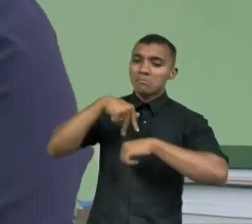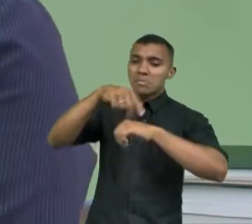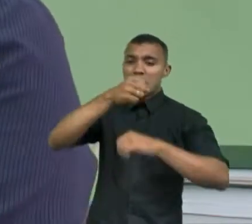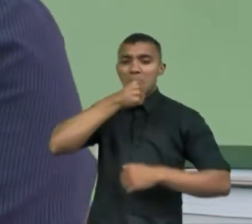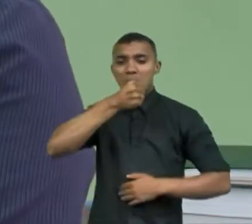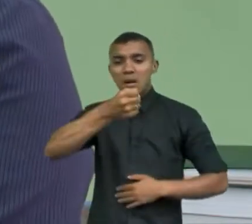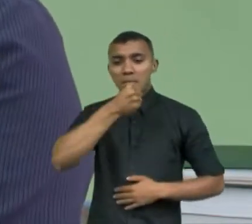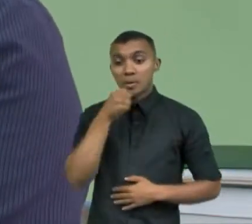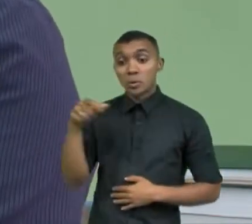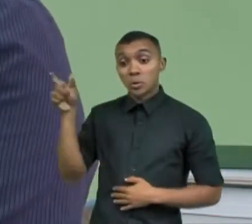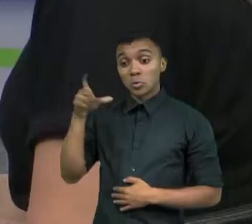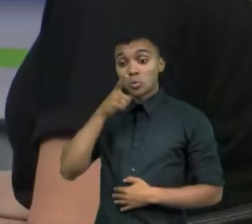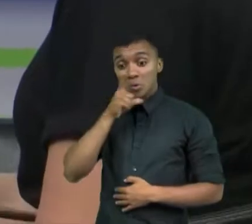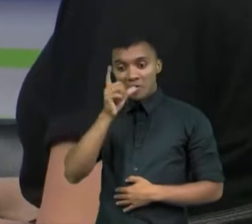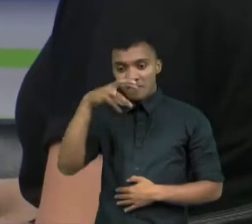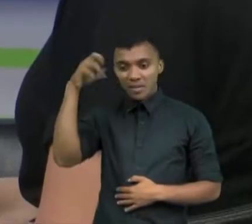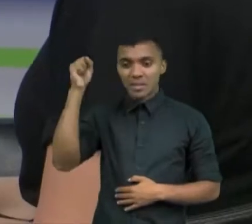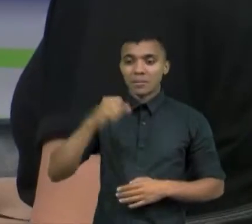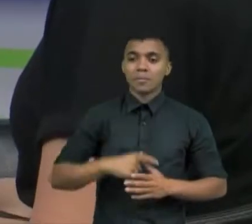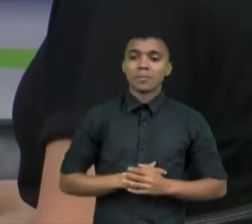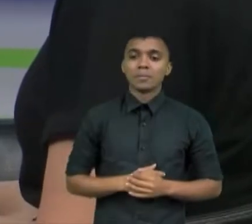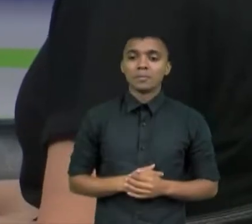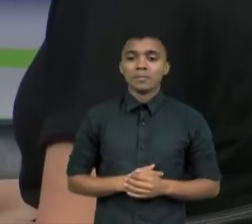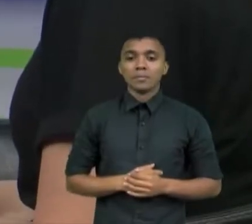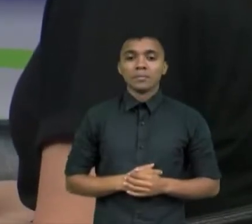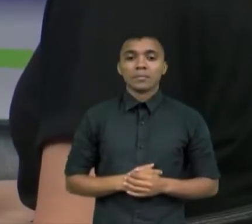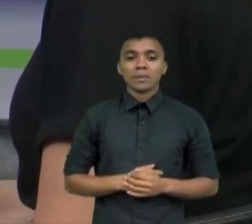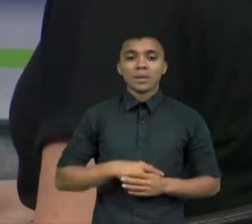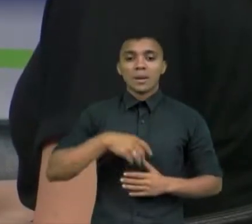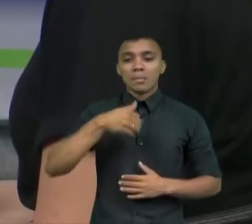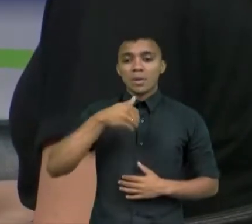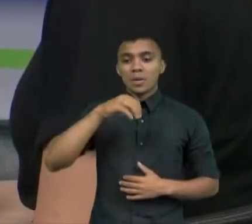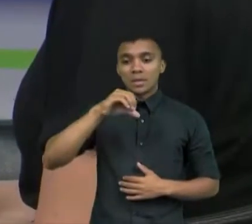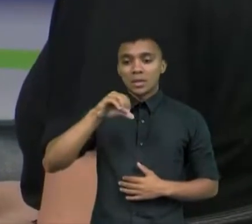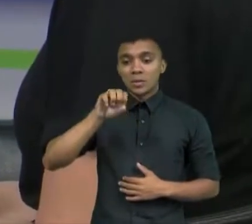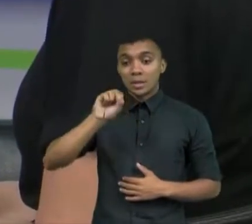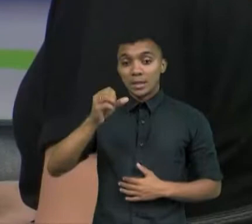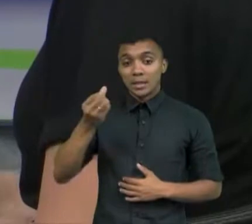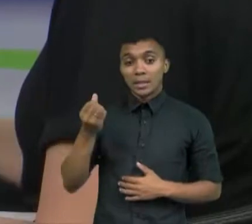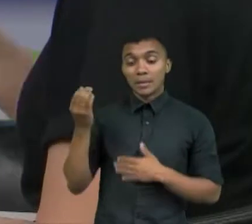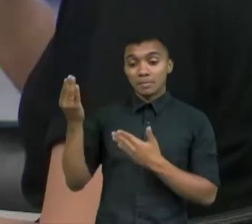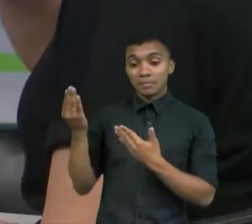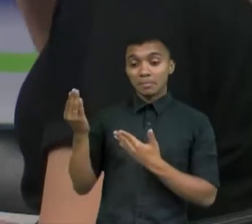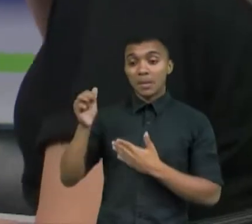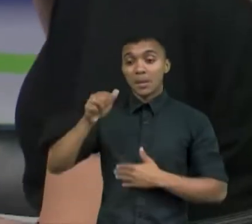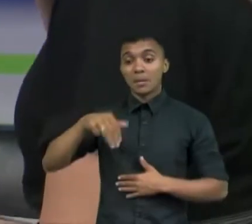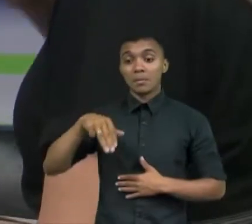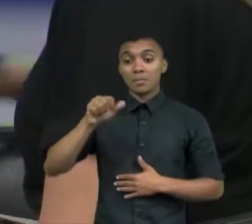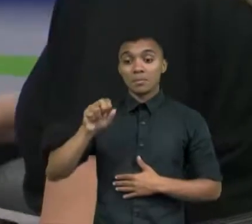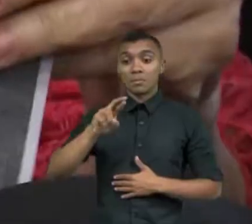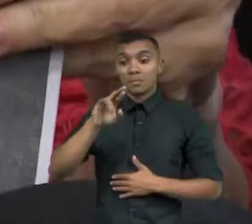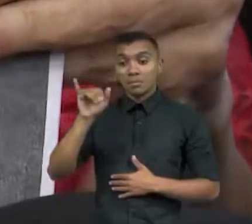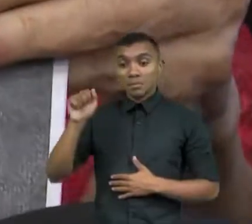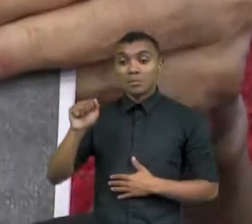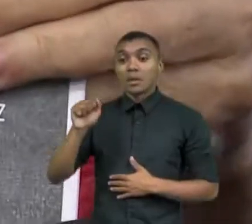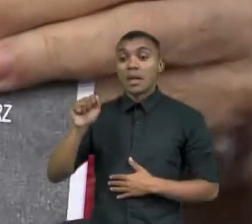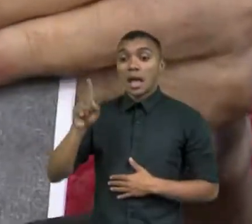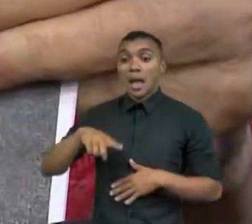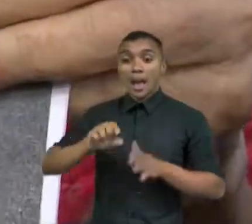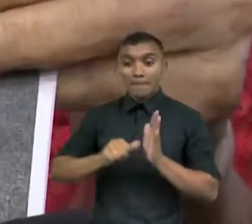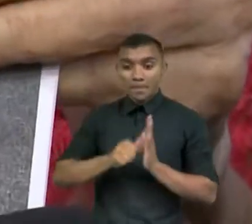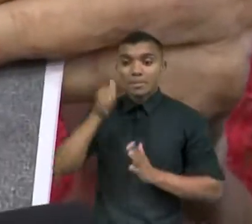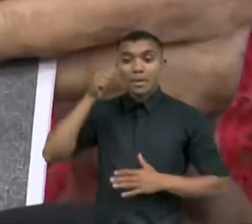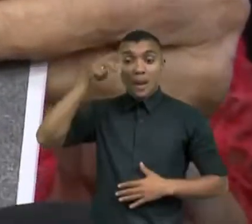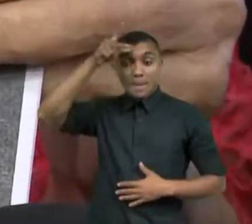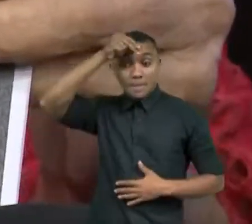conseguiu ganhar de Paulo Maluf. Em 1986, Maria Luísa Fontenelle foi eleita a primeira prefeita